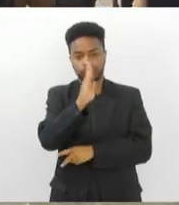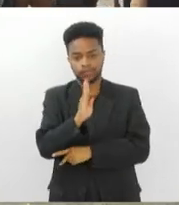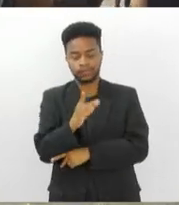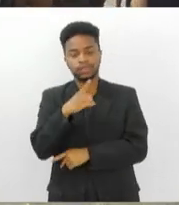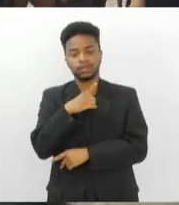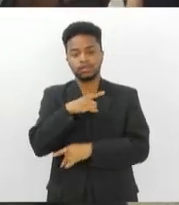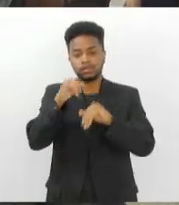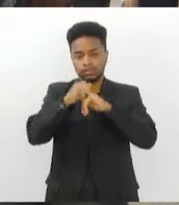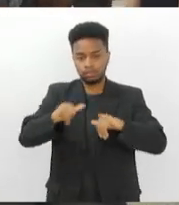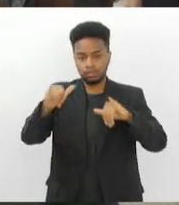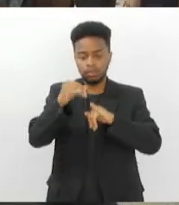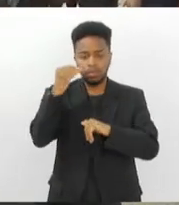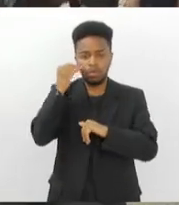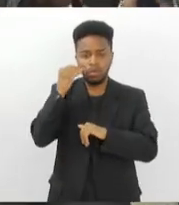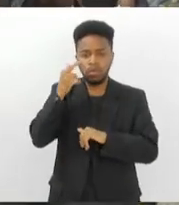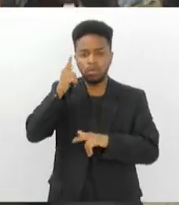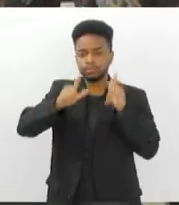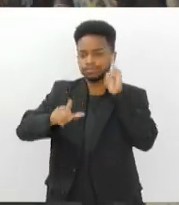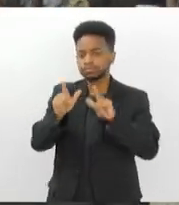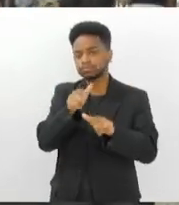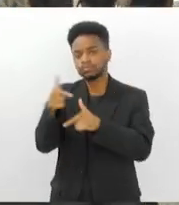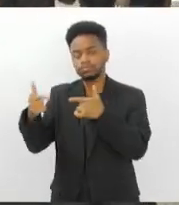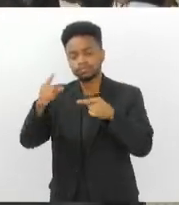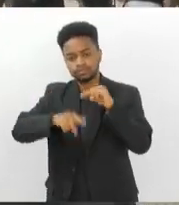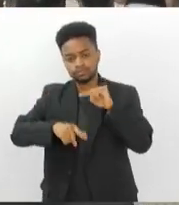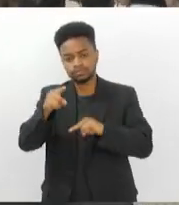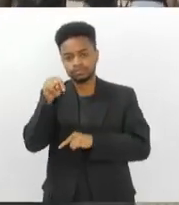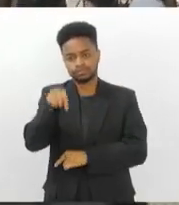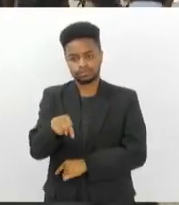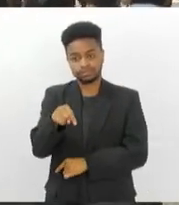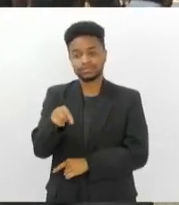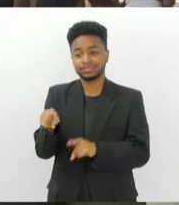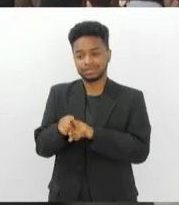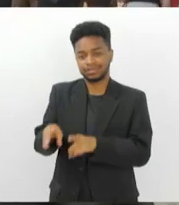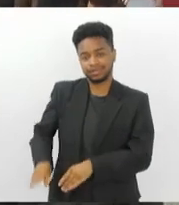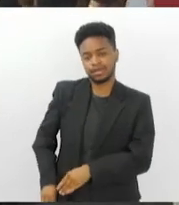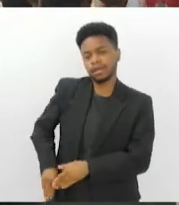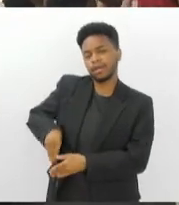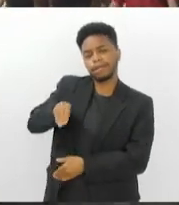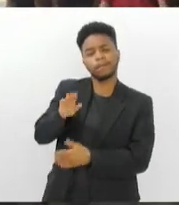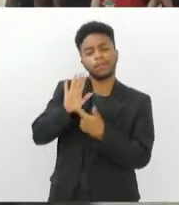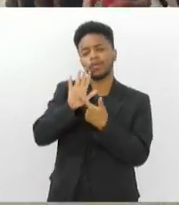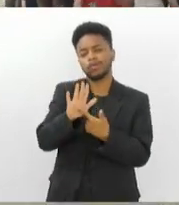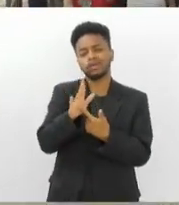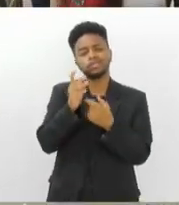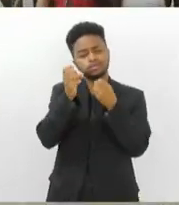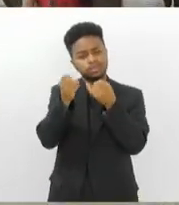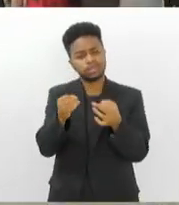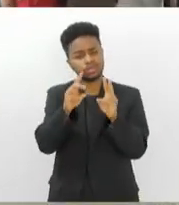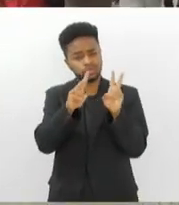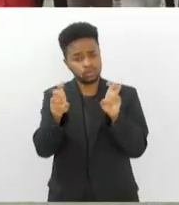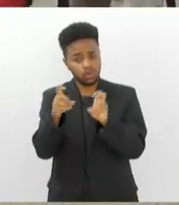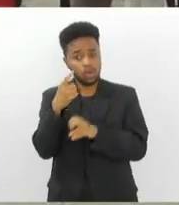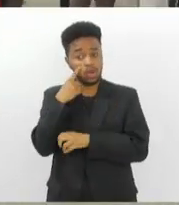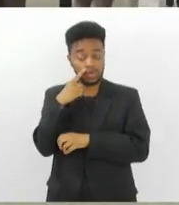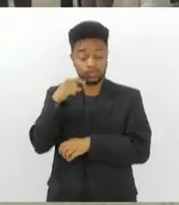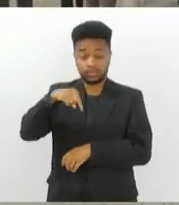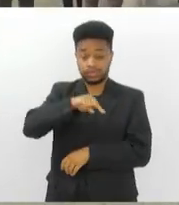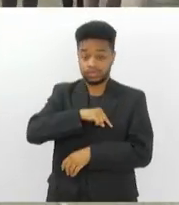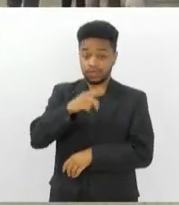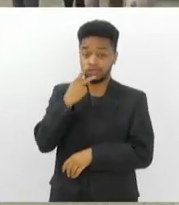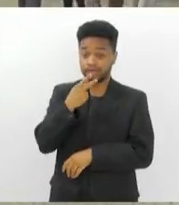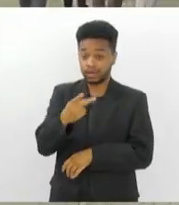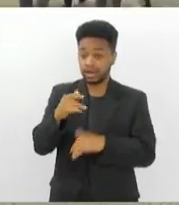restabelecer outras peças também para o Museu Nacional. O senhor trouxe a letra, está até pegando no bolso aqui. Fala um pouquinho sobre essa campanha. Opa, então vamos falar em termos de